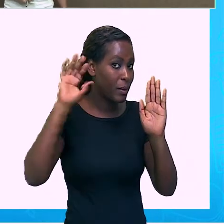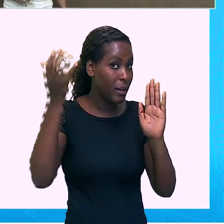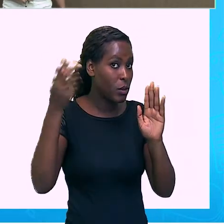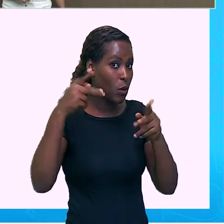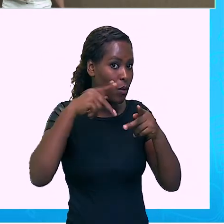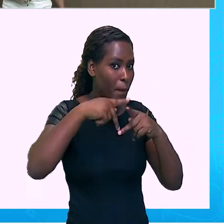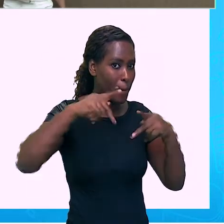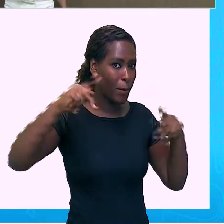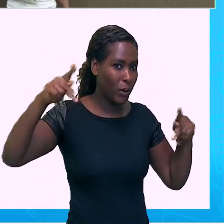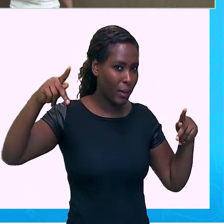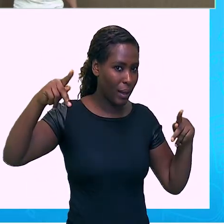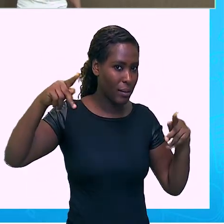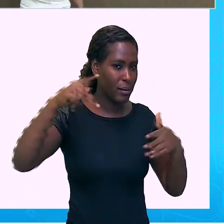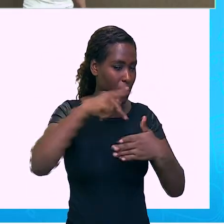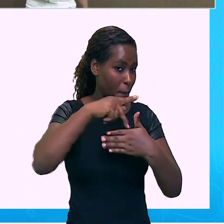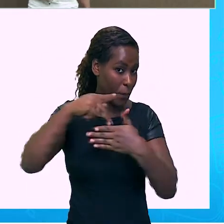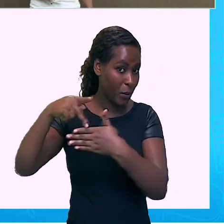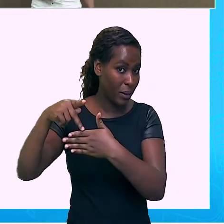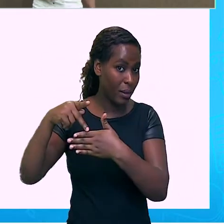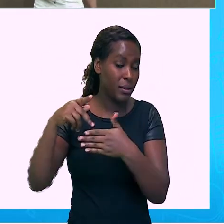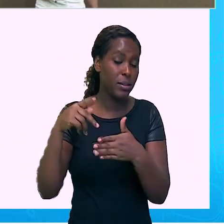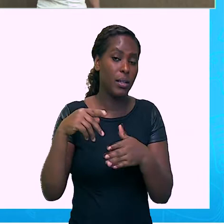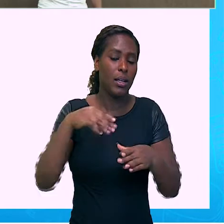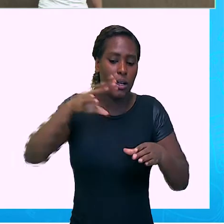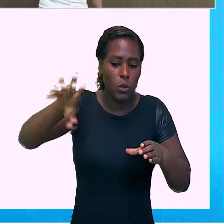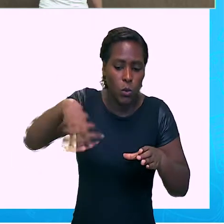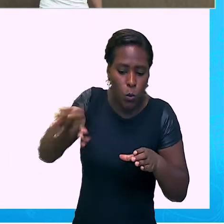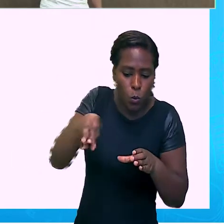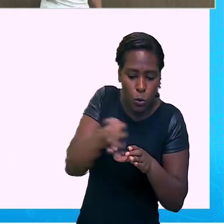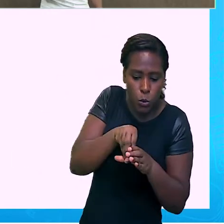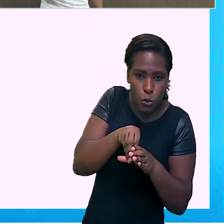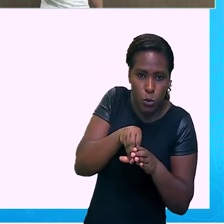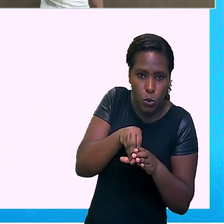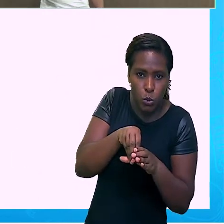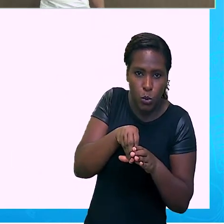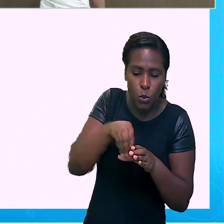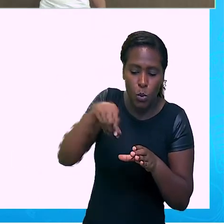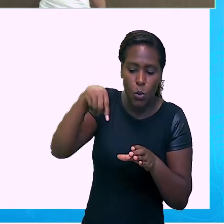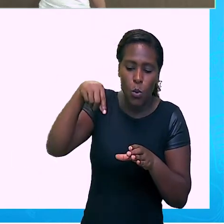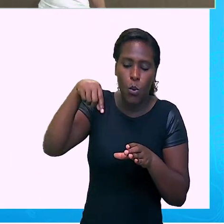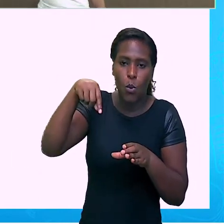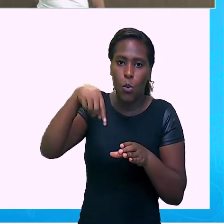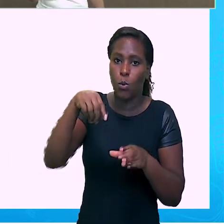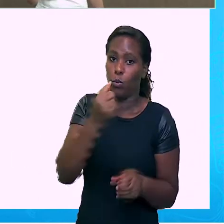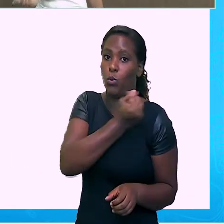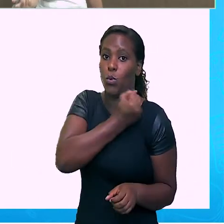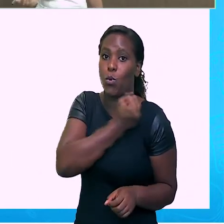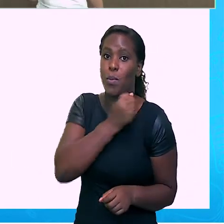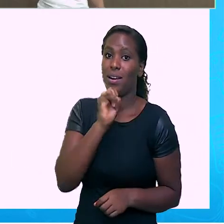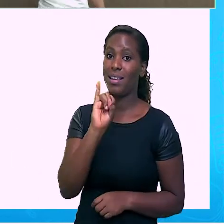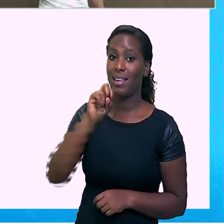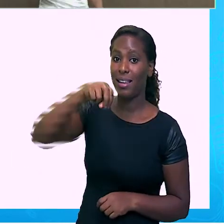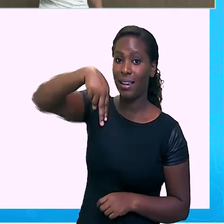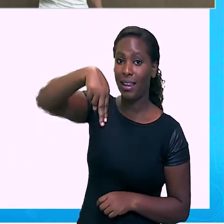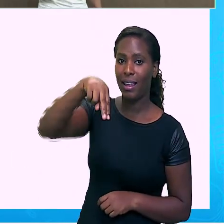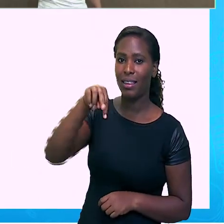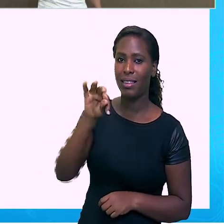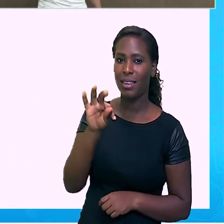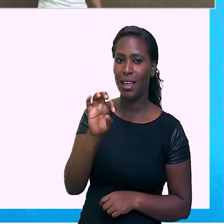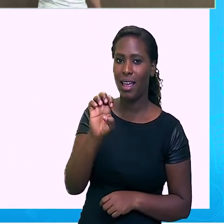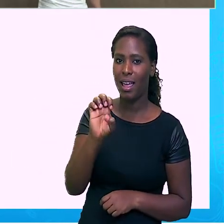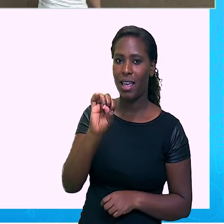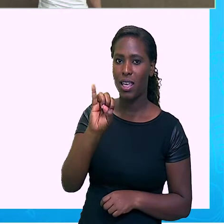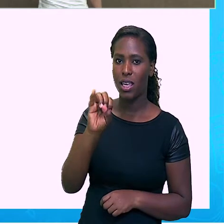inteiros que nós estudamos no sétimo ano. Base negativa é expoente par. Resultado